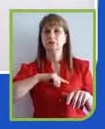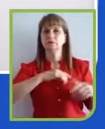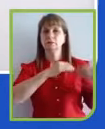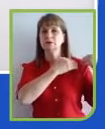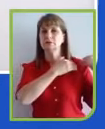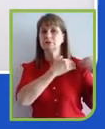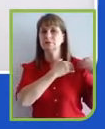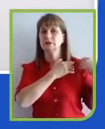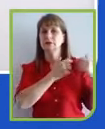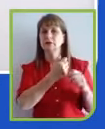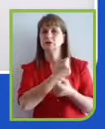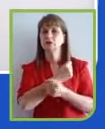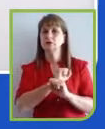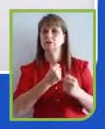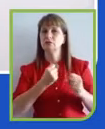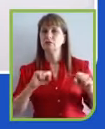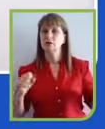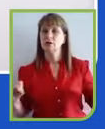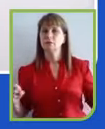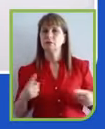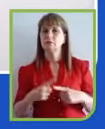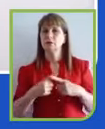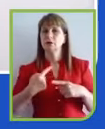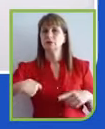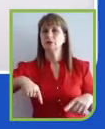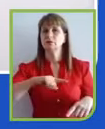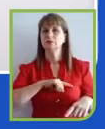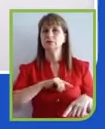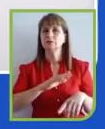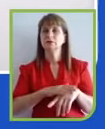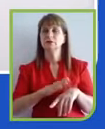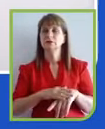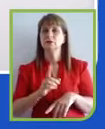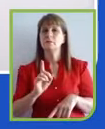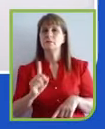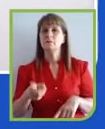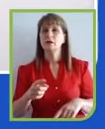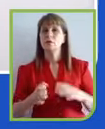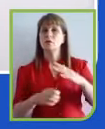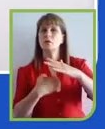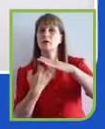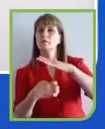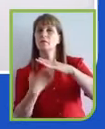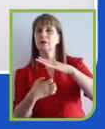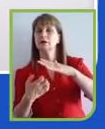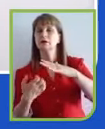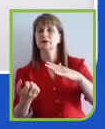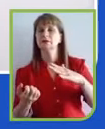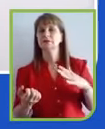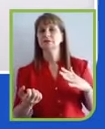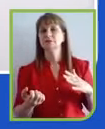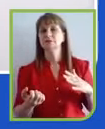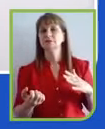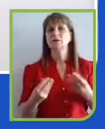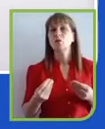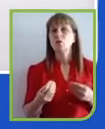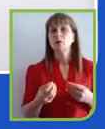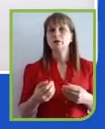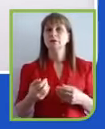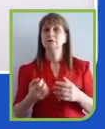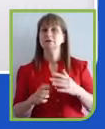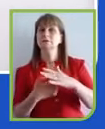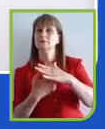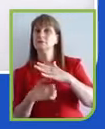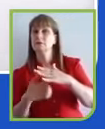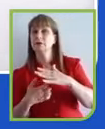porque a gente está lidando com mil empresas, as mil empresas parecem muito para muita gente, mas parecem pouco dentro do universo que